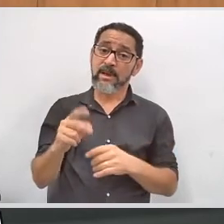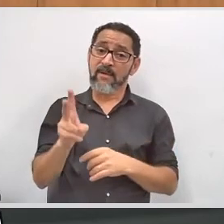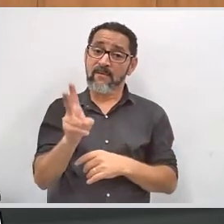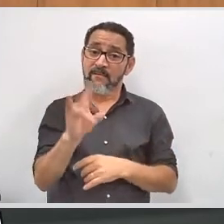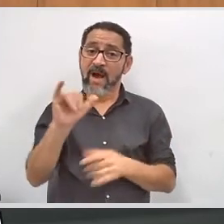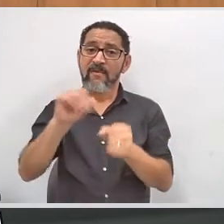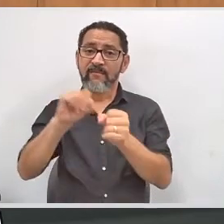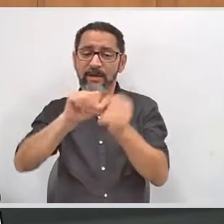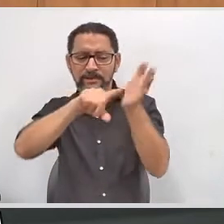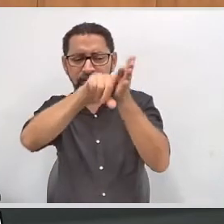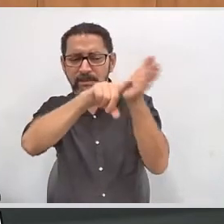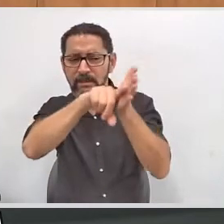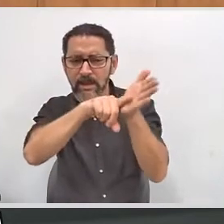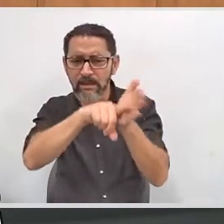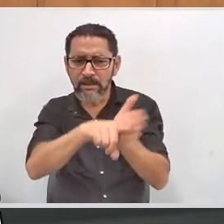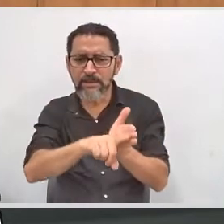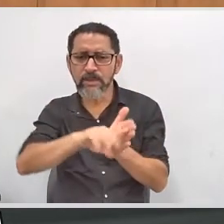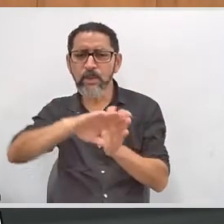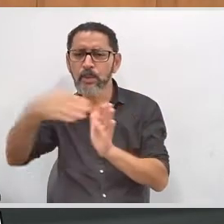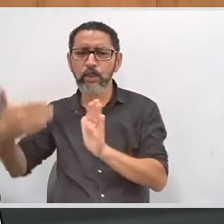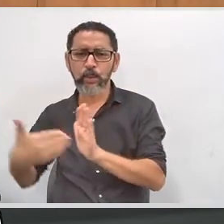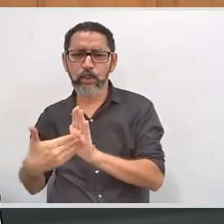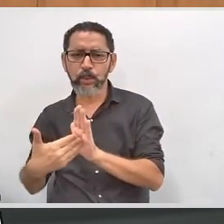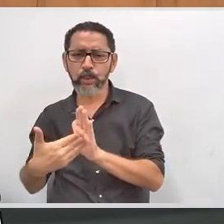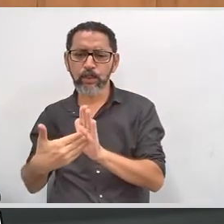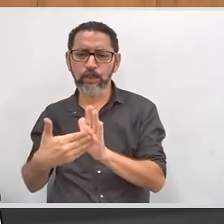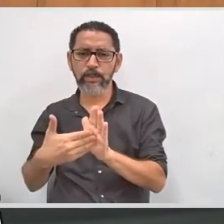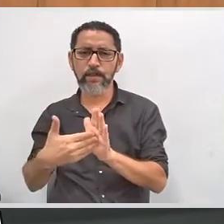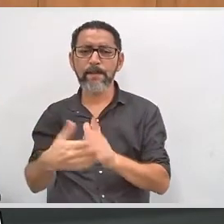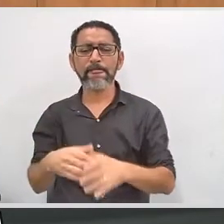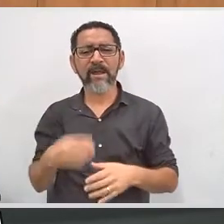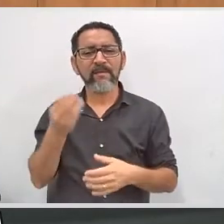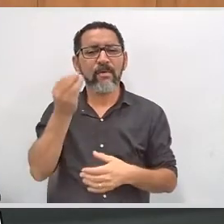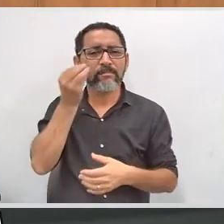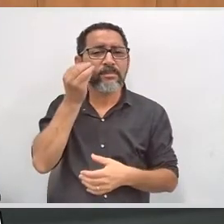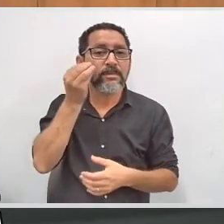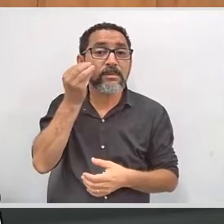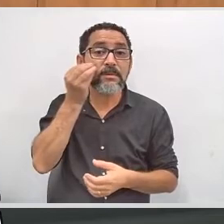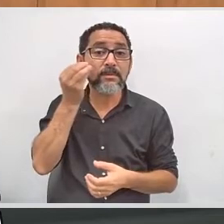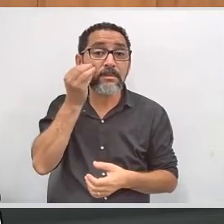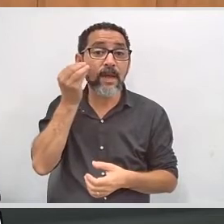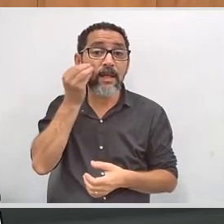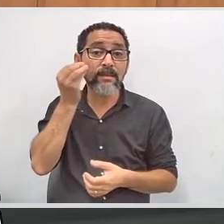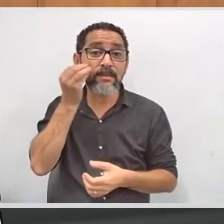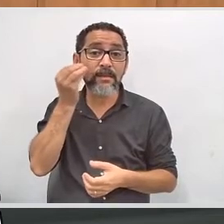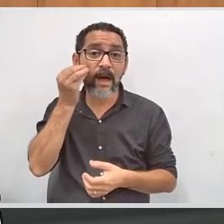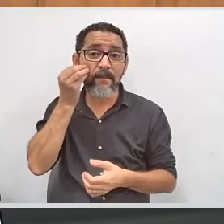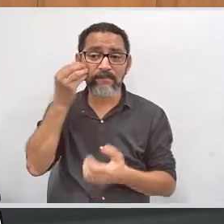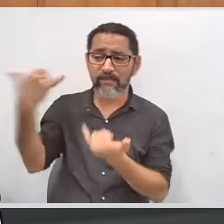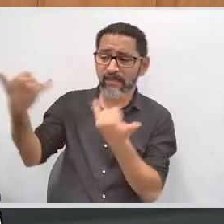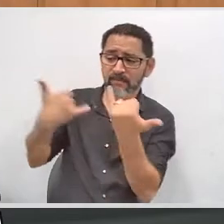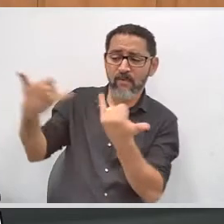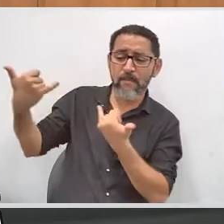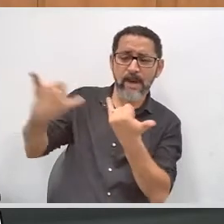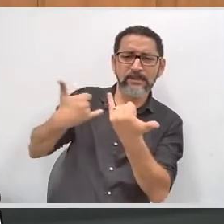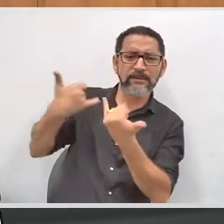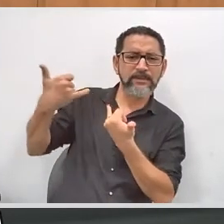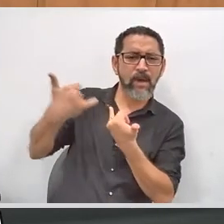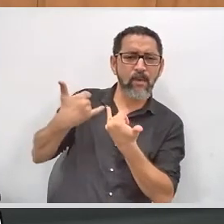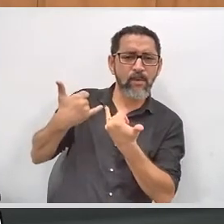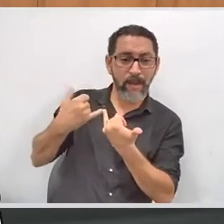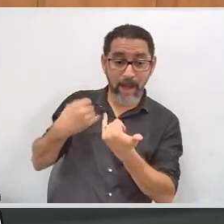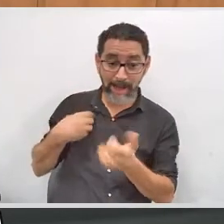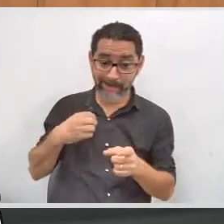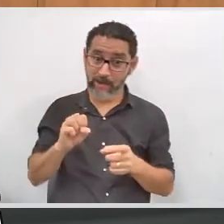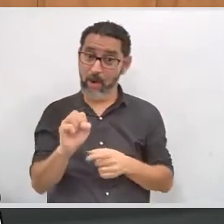cartórios eleitorais, às zonas eleitorais que se envolveram nesse projeto e tentar angariar informações para ver